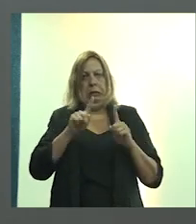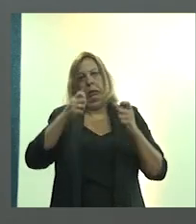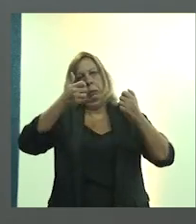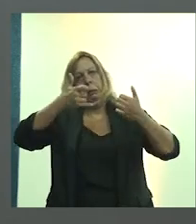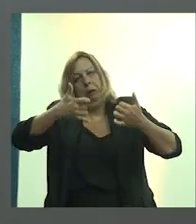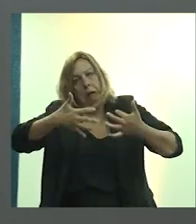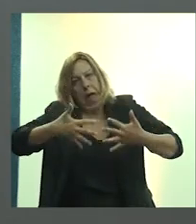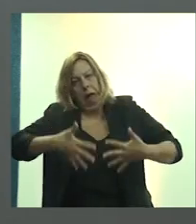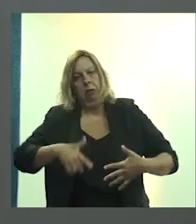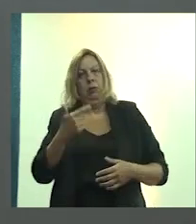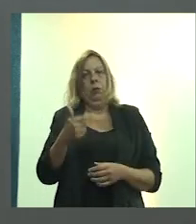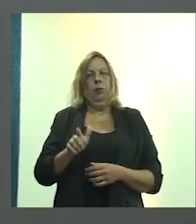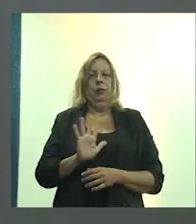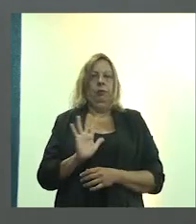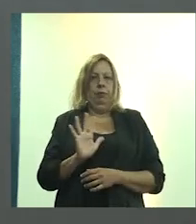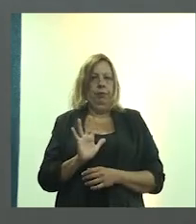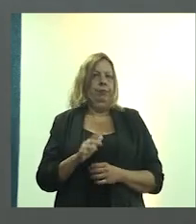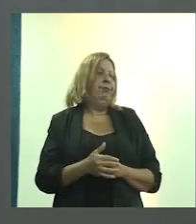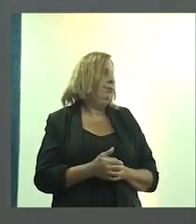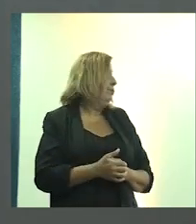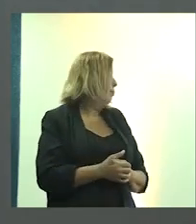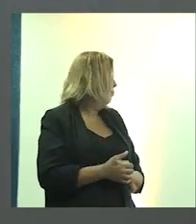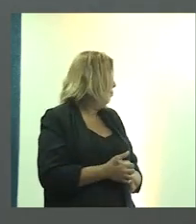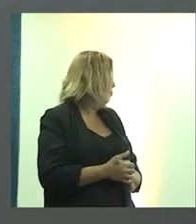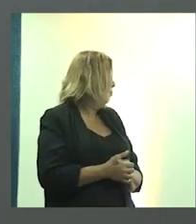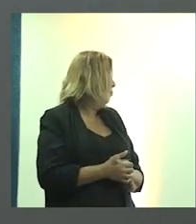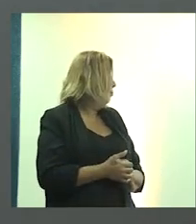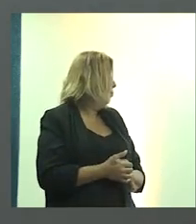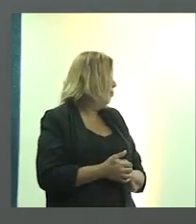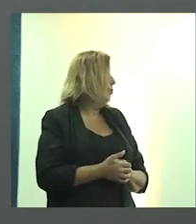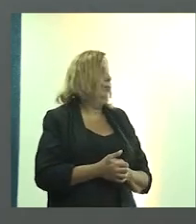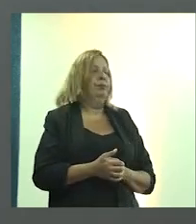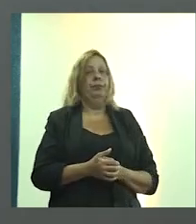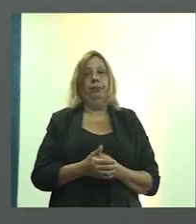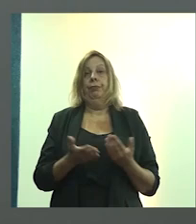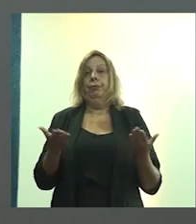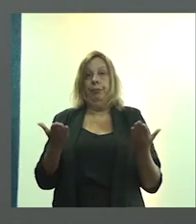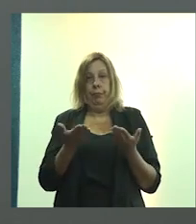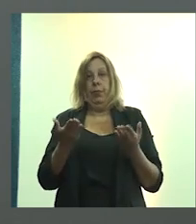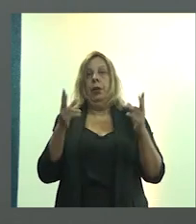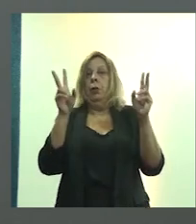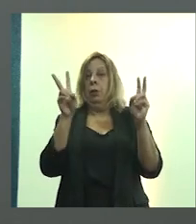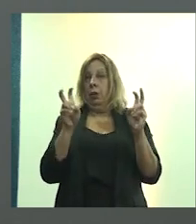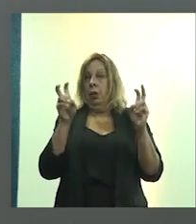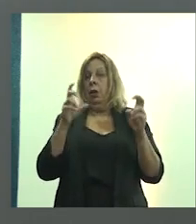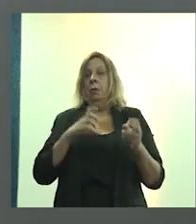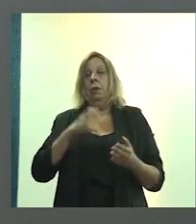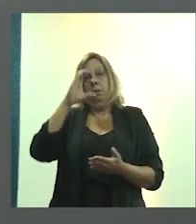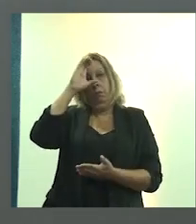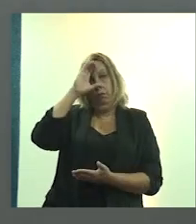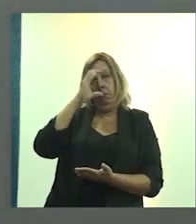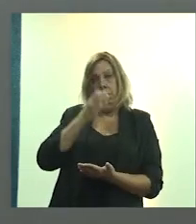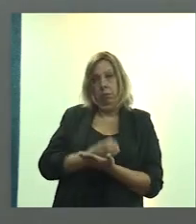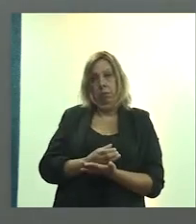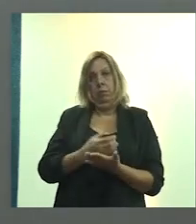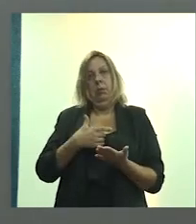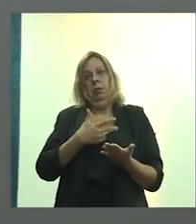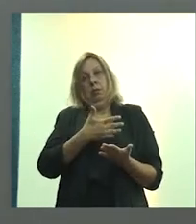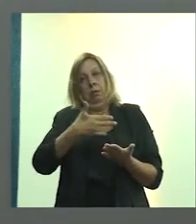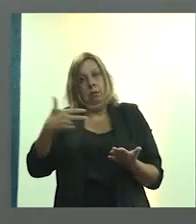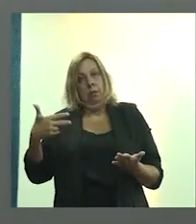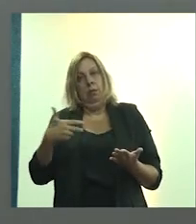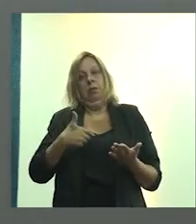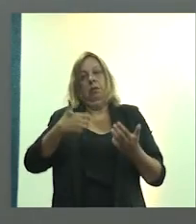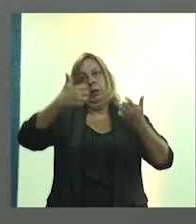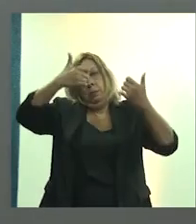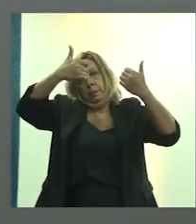muito nisso. E aqui, então, vem justamente aquilo que é a tese, enfim, que a gente está trabalhando.